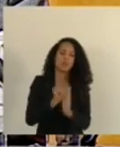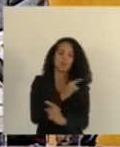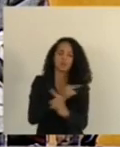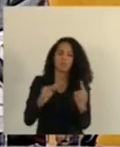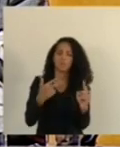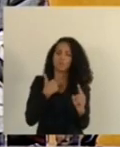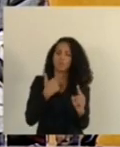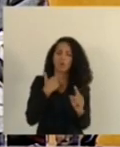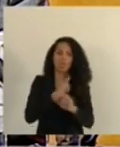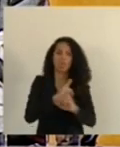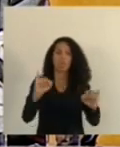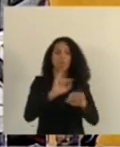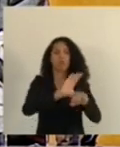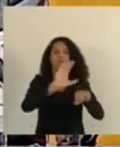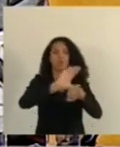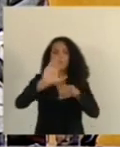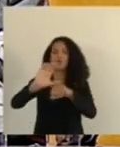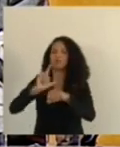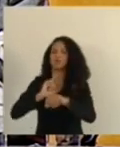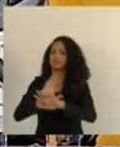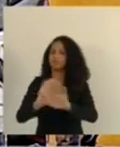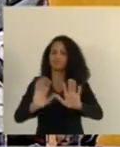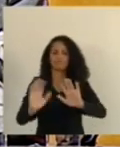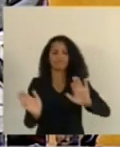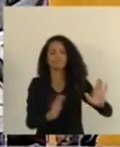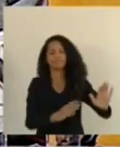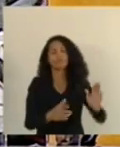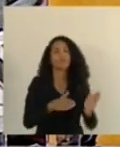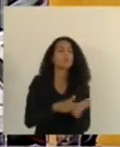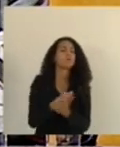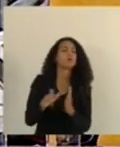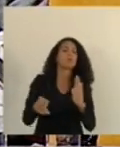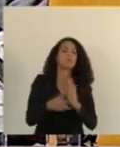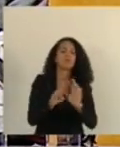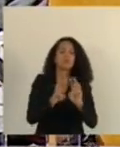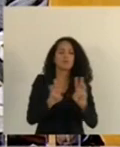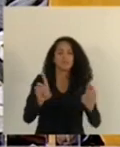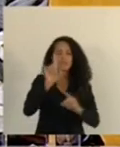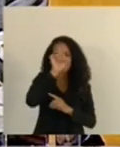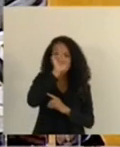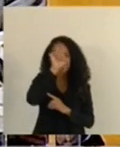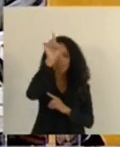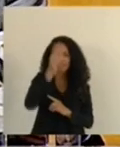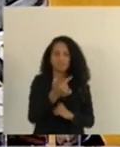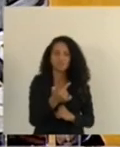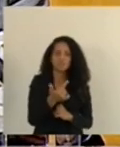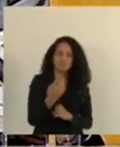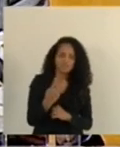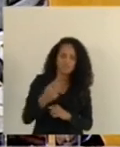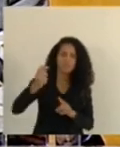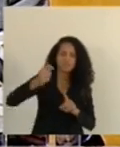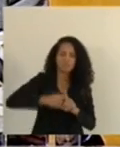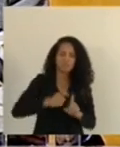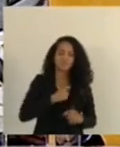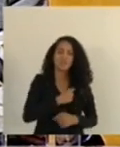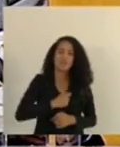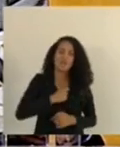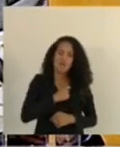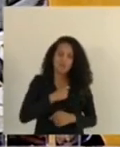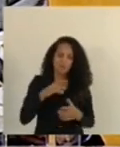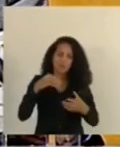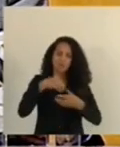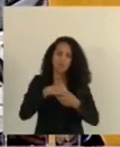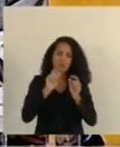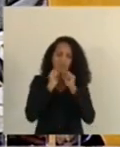forma que especifica publicado no Alis Digital no dia 23 de agosto de 2021 nas comissões em conjunto